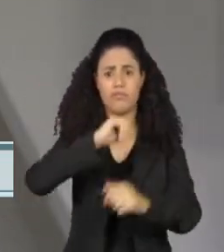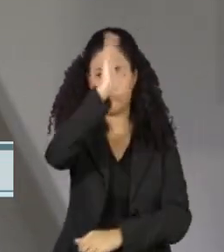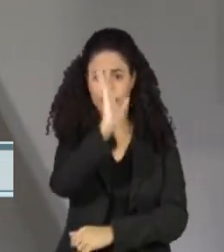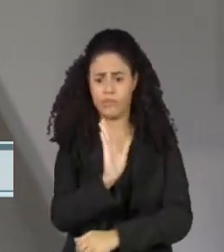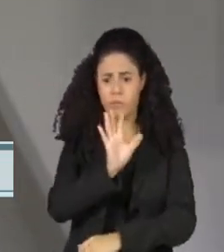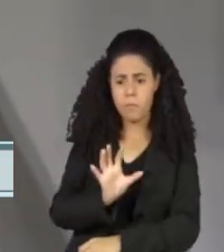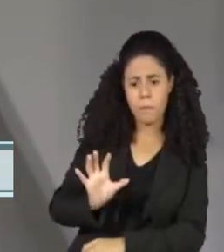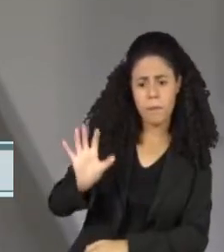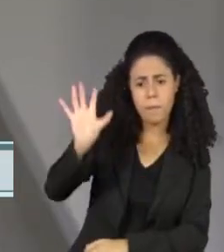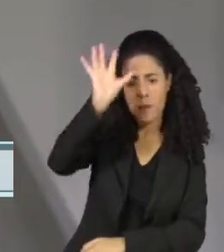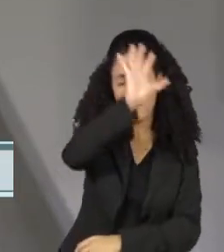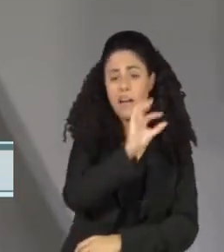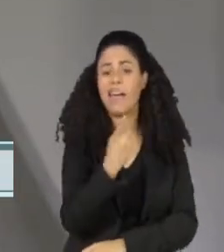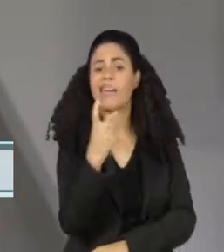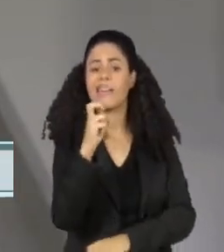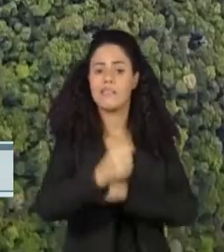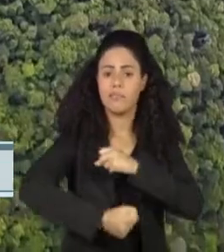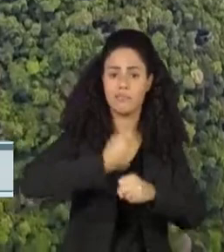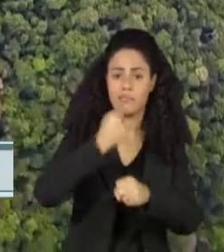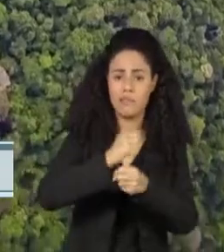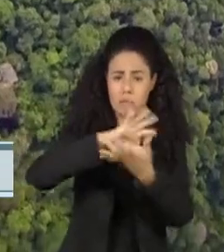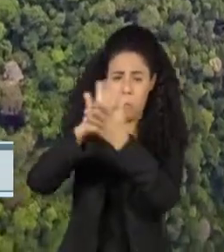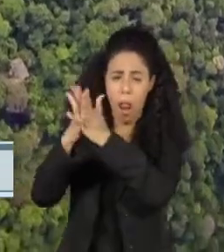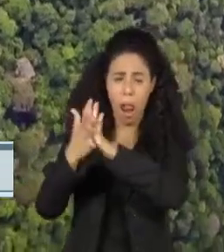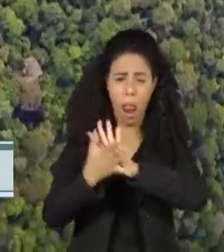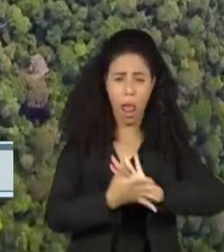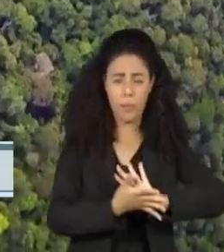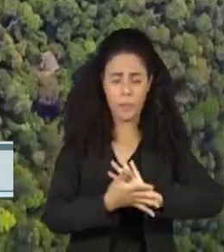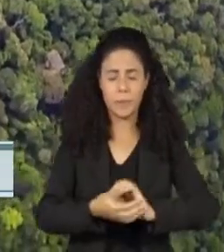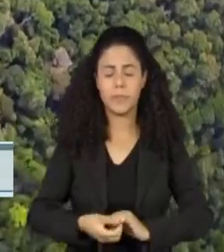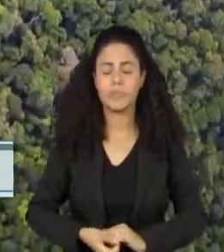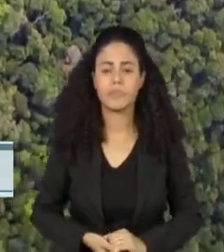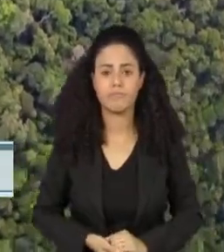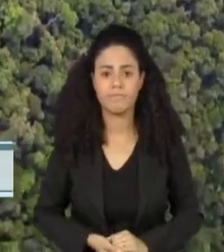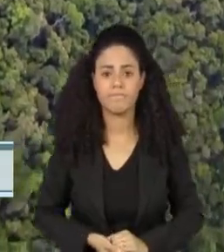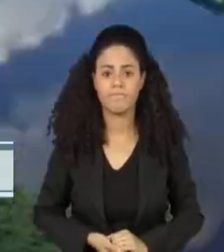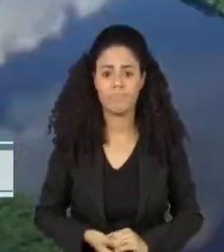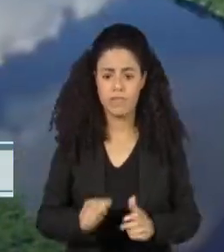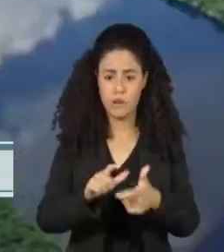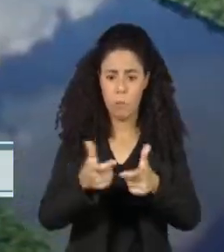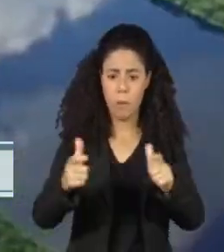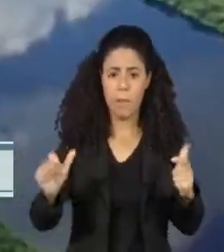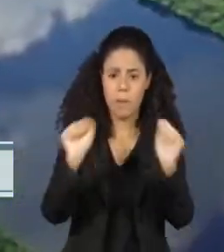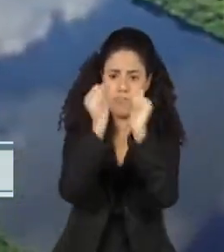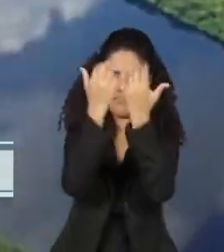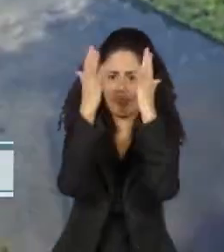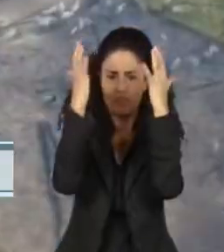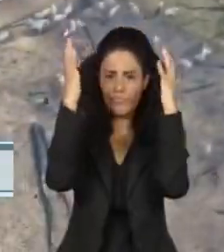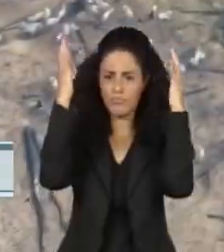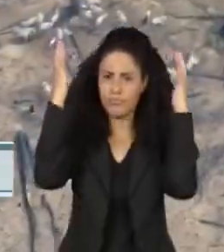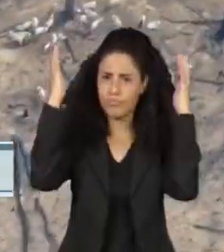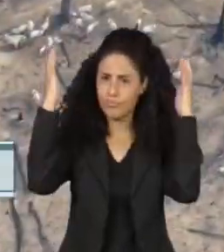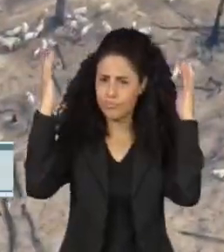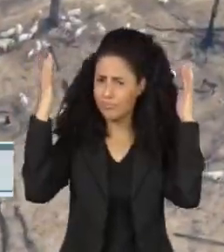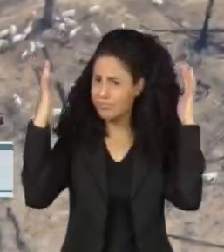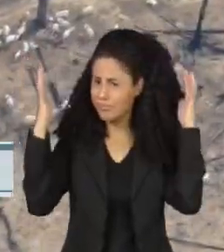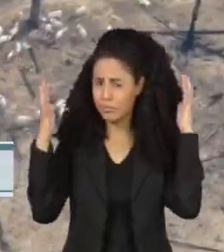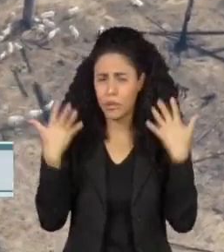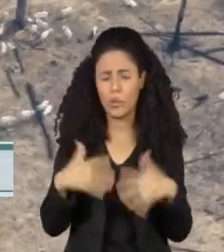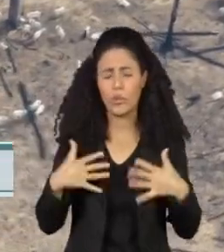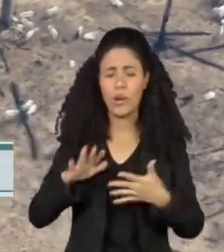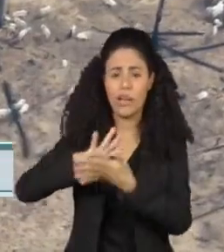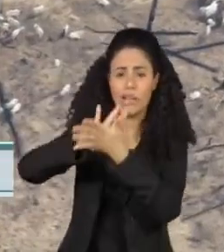é o maior em 15 anos. A maior floresta tropical do mundo não para de agonizar.